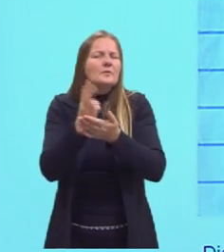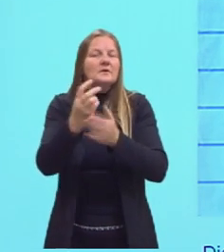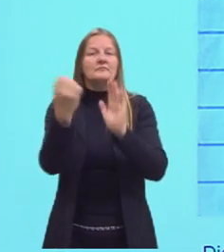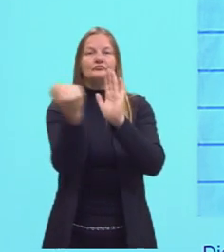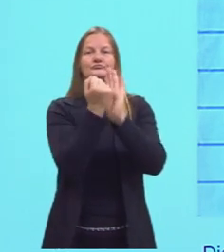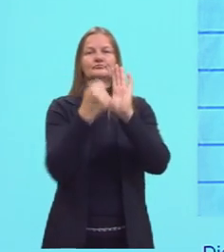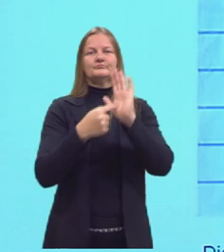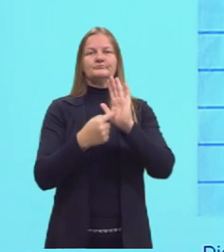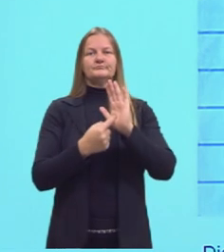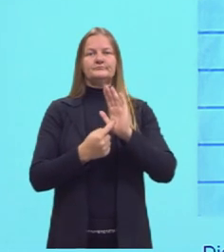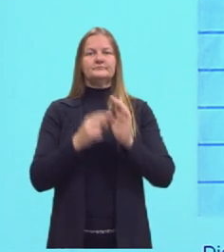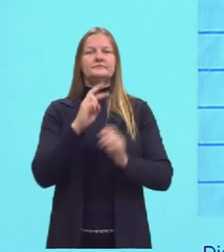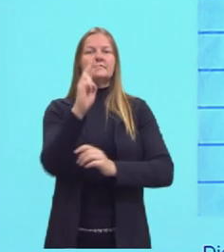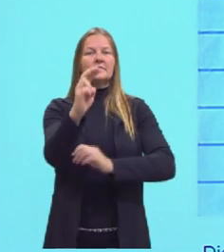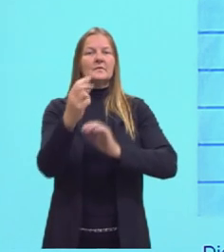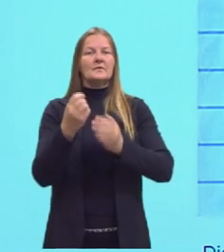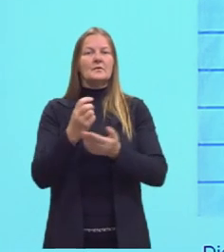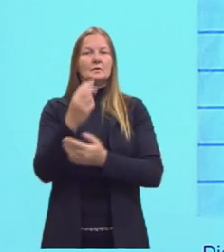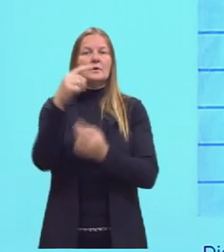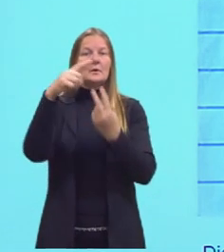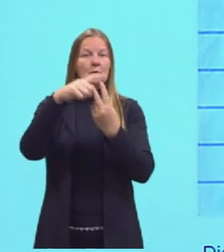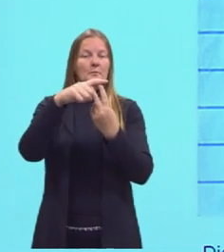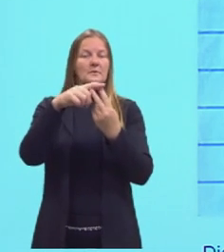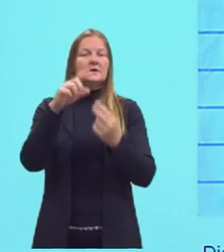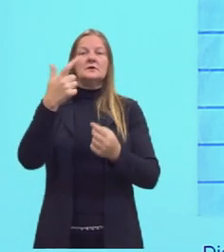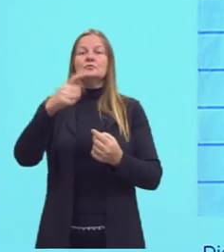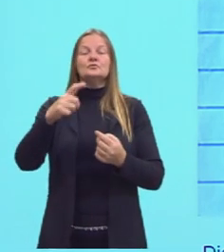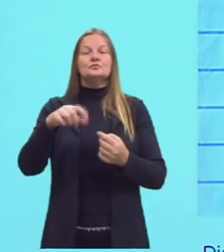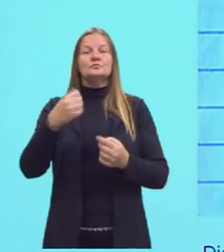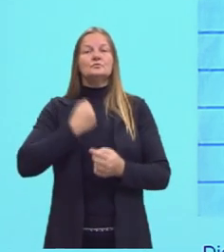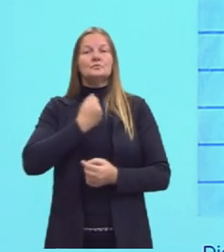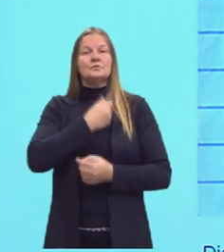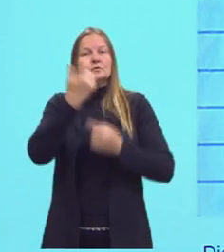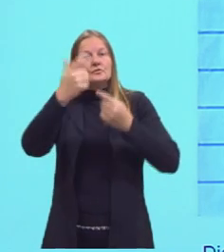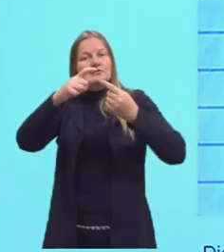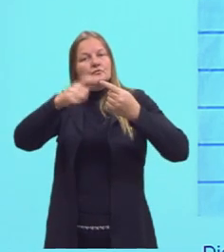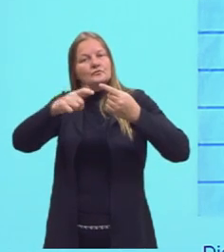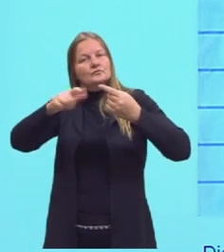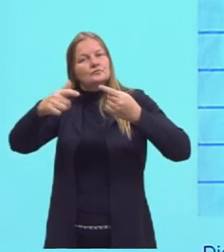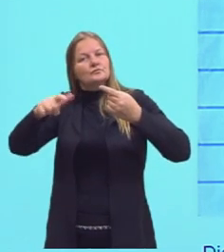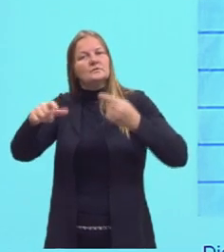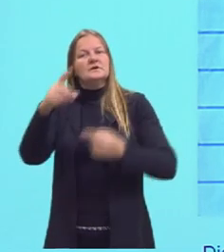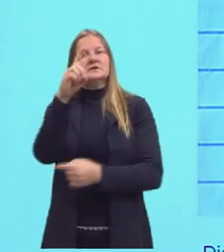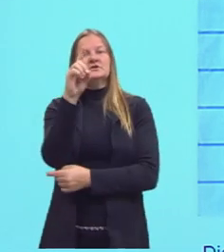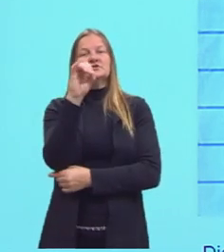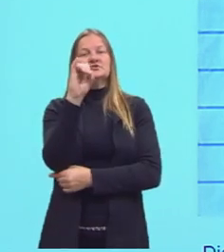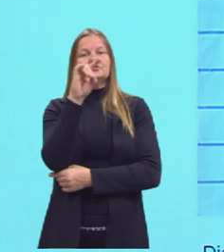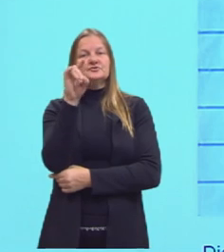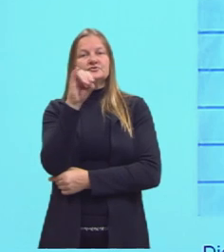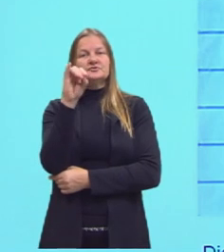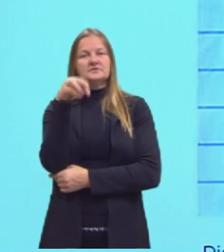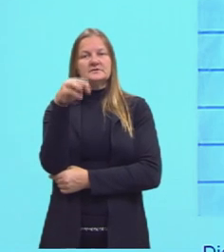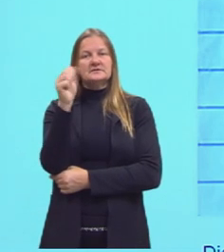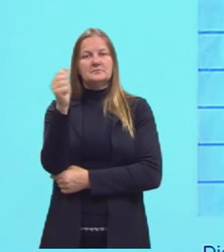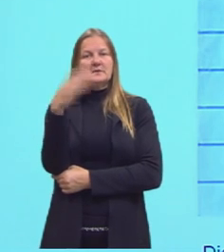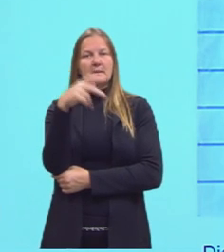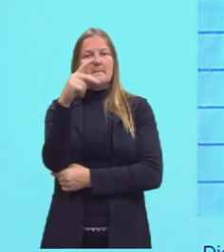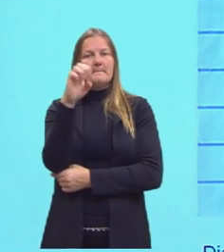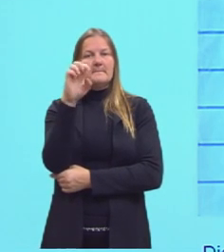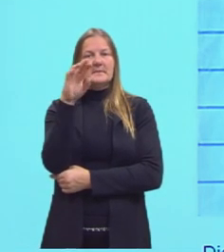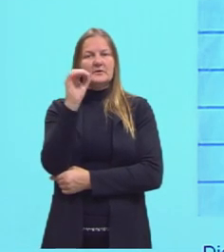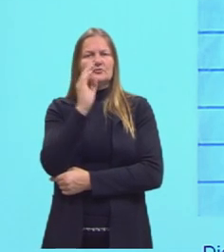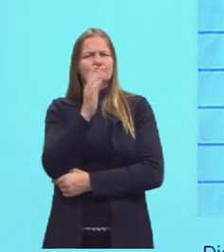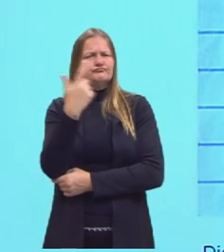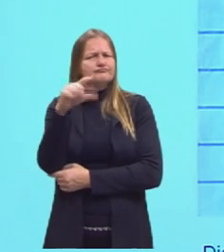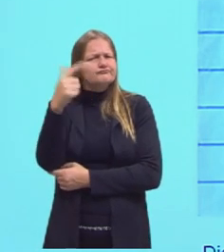representação do pi, ele não vai repetir os algarismos assim como numa dízima periódica. Então, a gente não consegue escrever ele